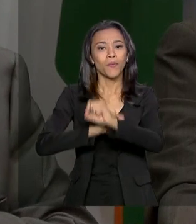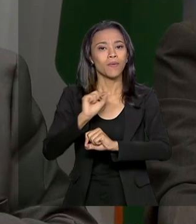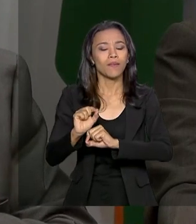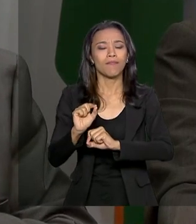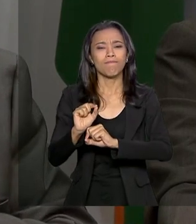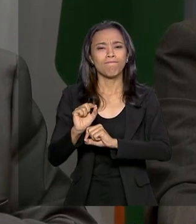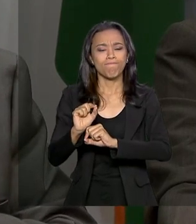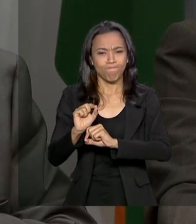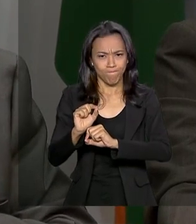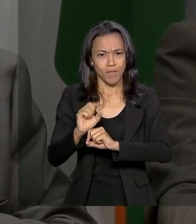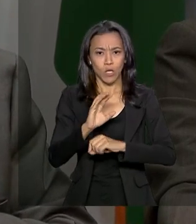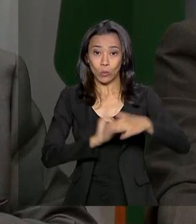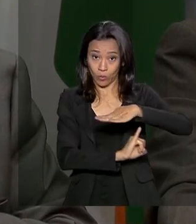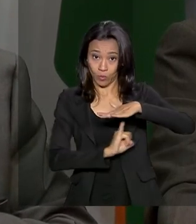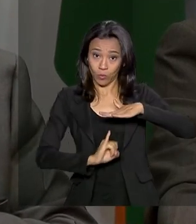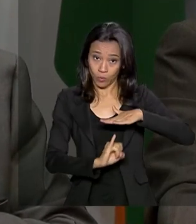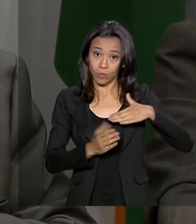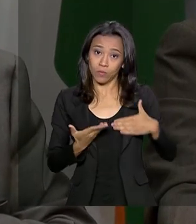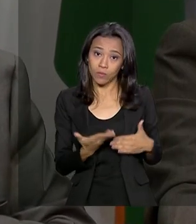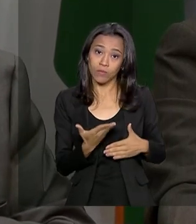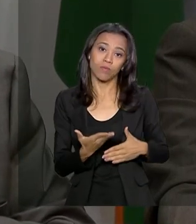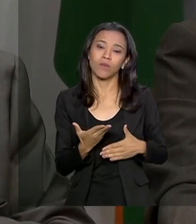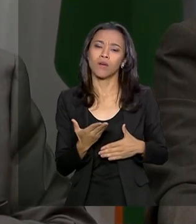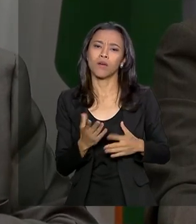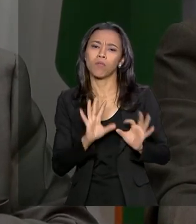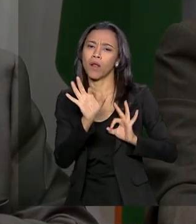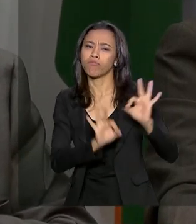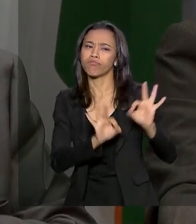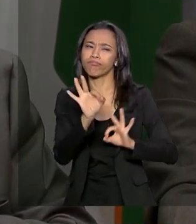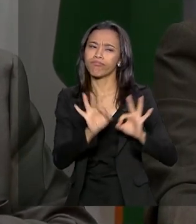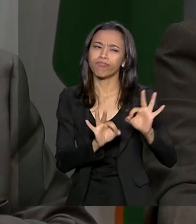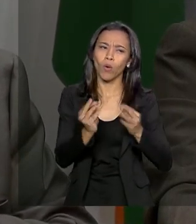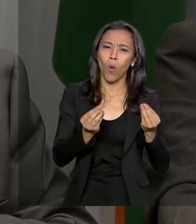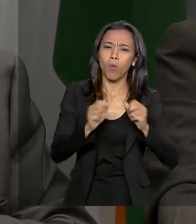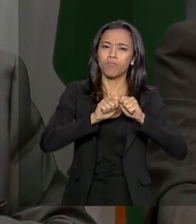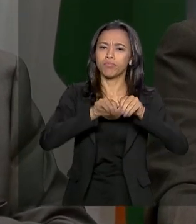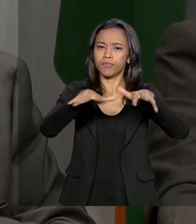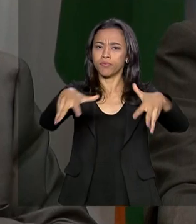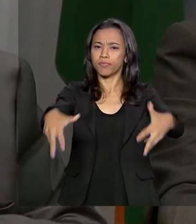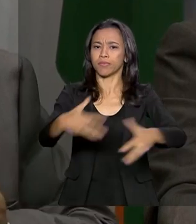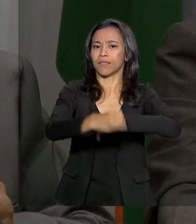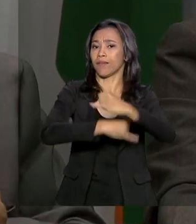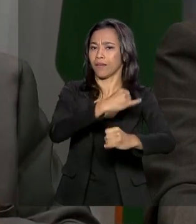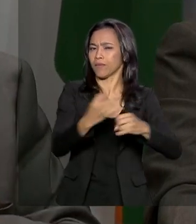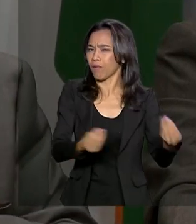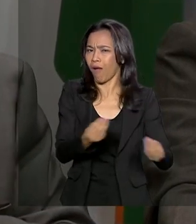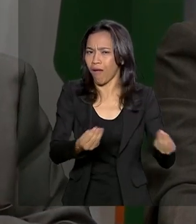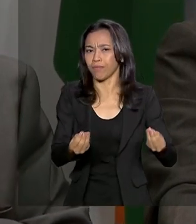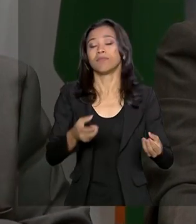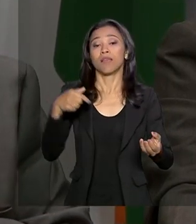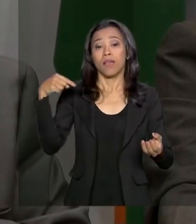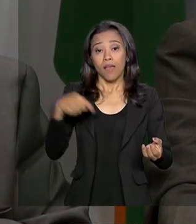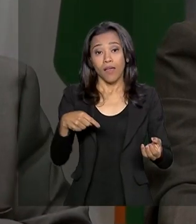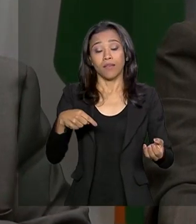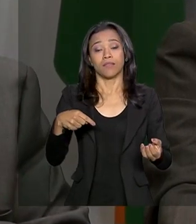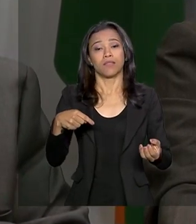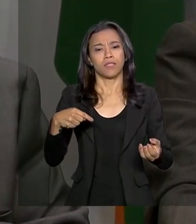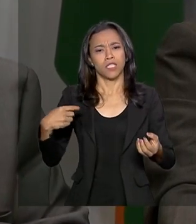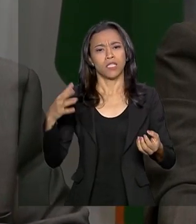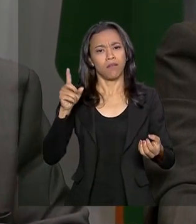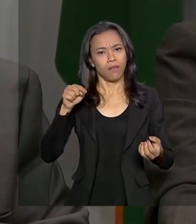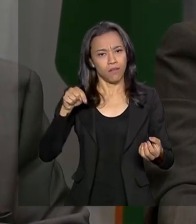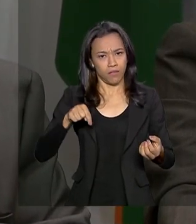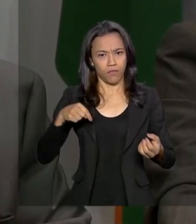para o Redes do Futuro. Esse Instituto vai permitir que todas essas intenções que são